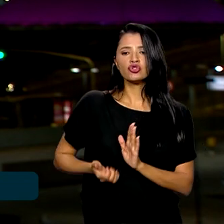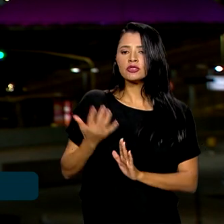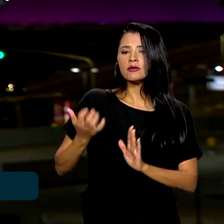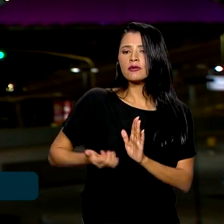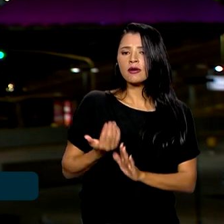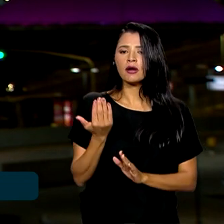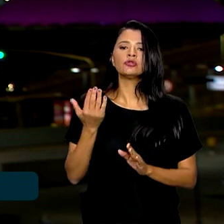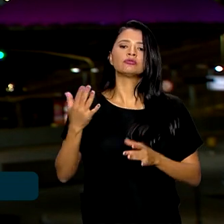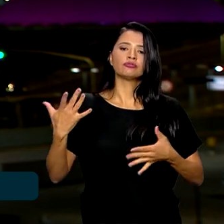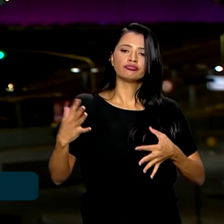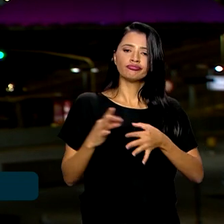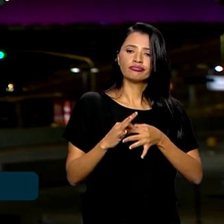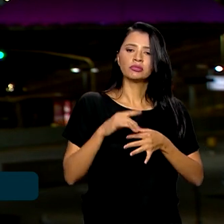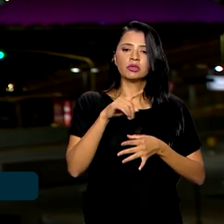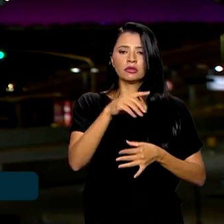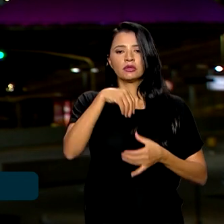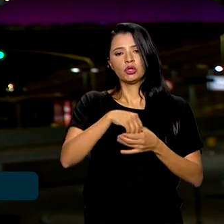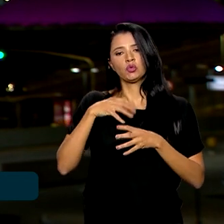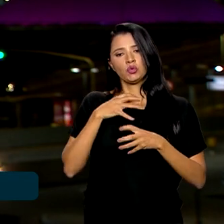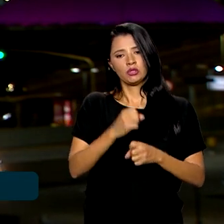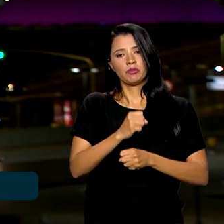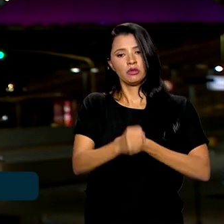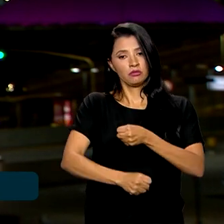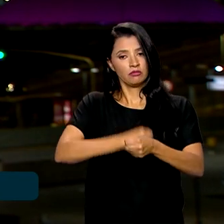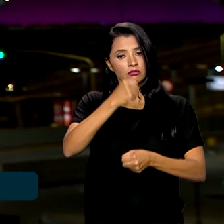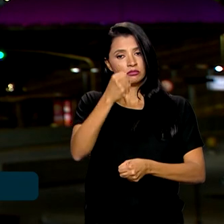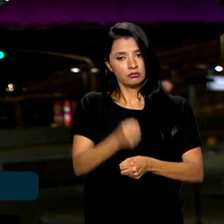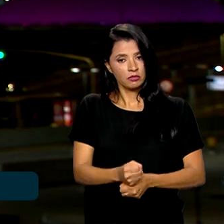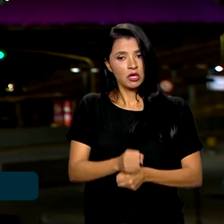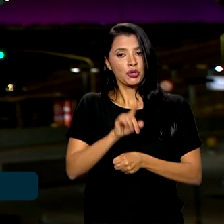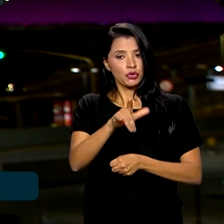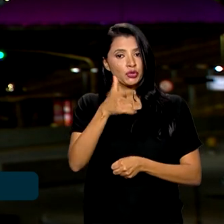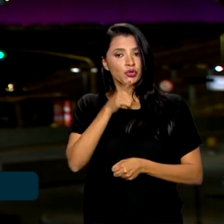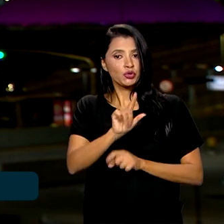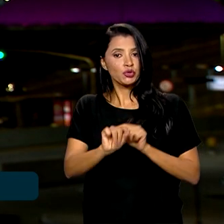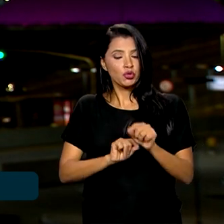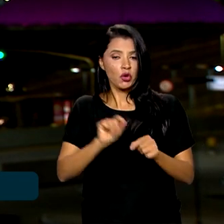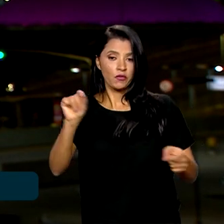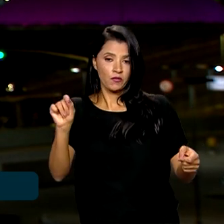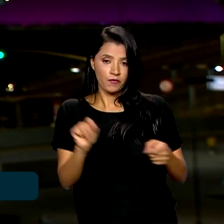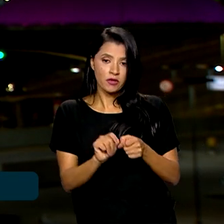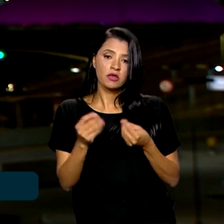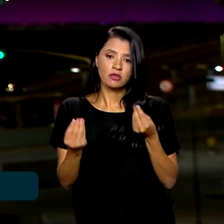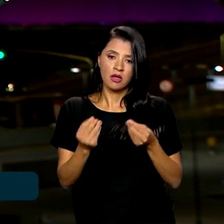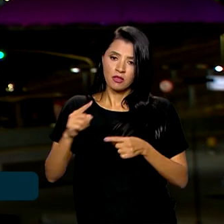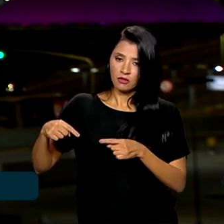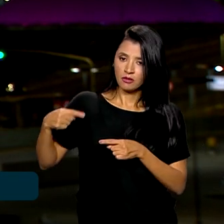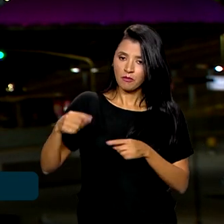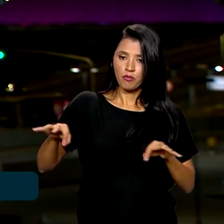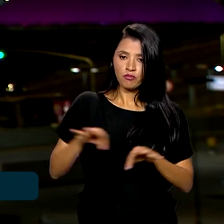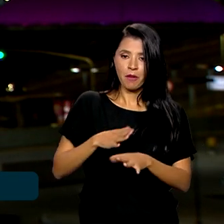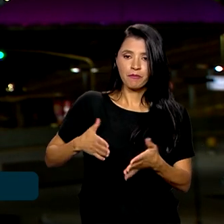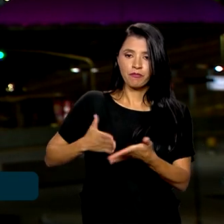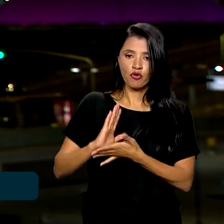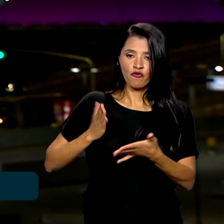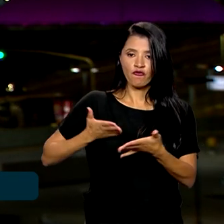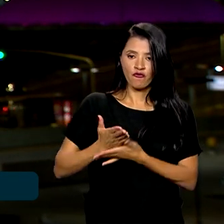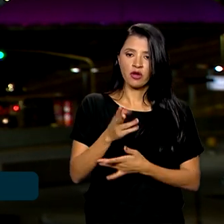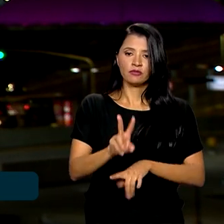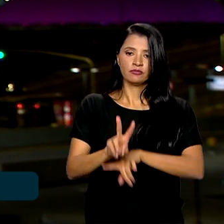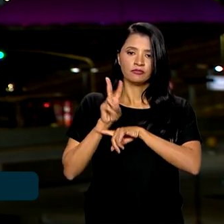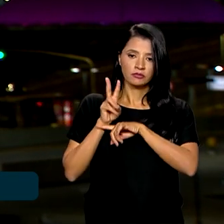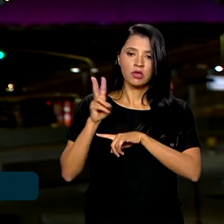condicionadas no orçamento do ano que vem e que só seriam executadas após aprovação de crédito